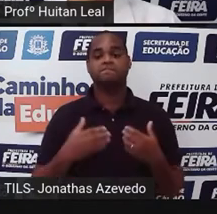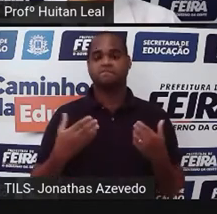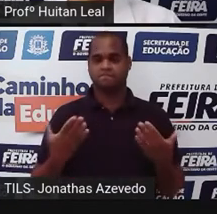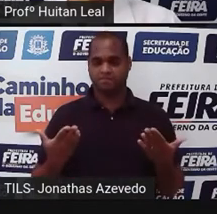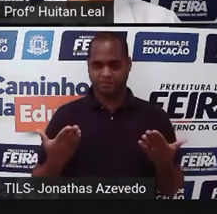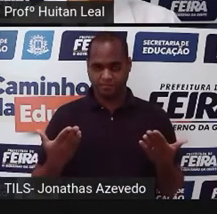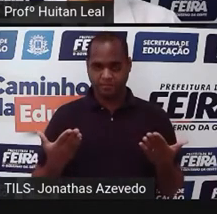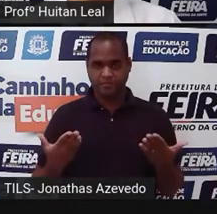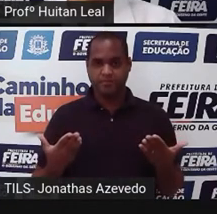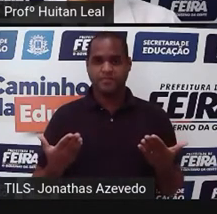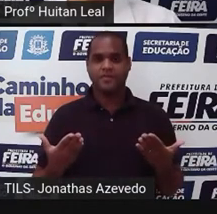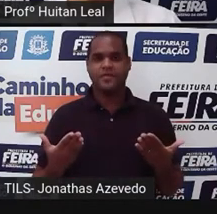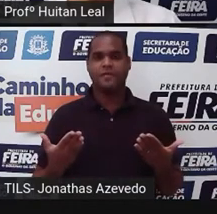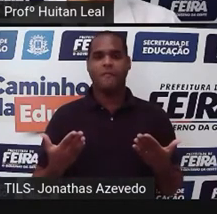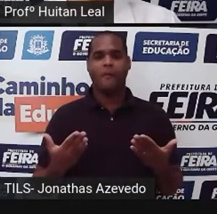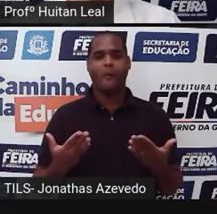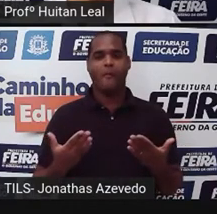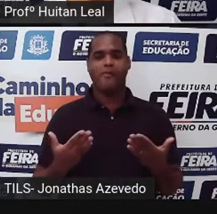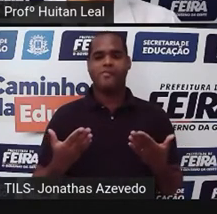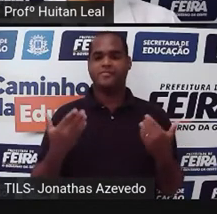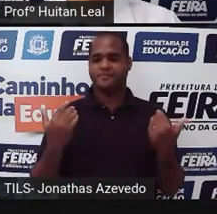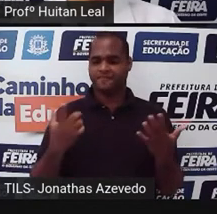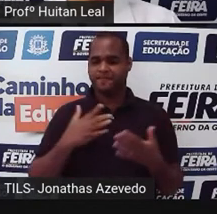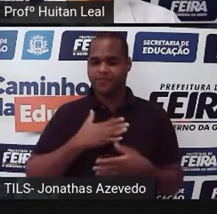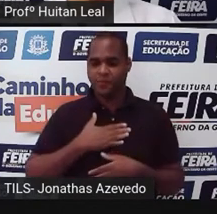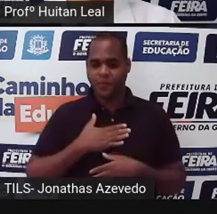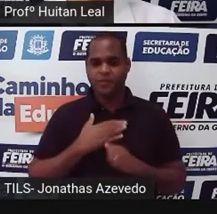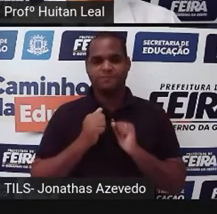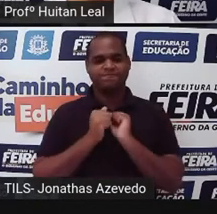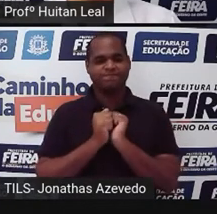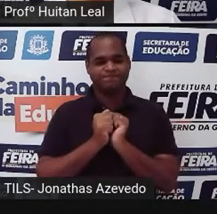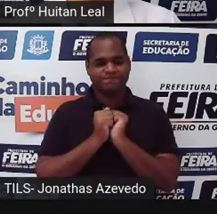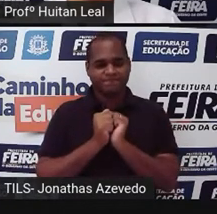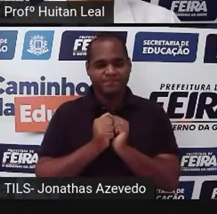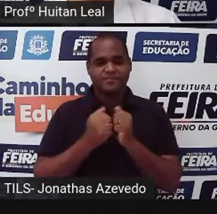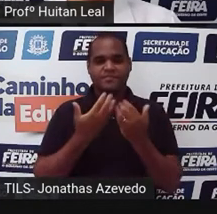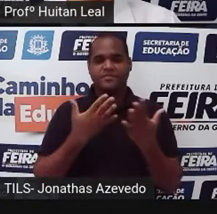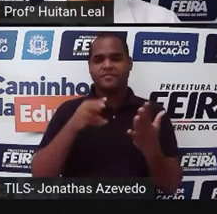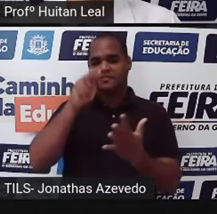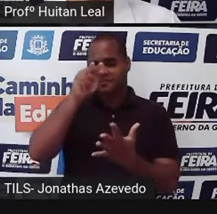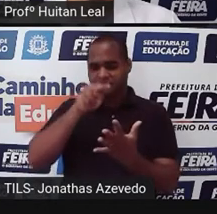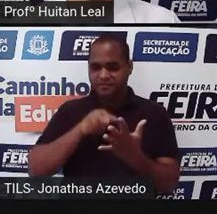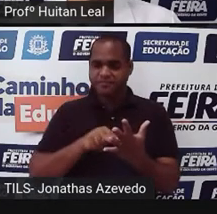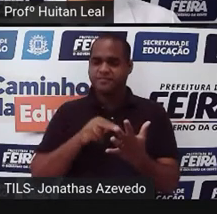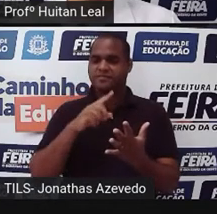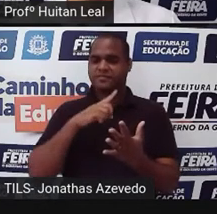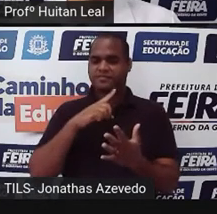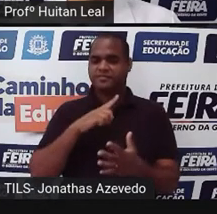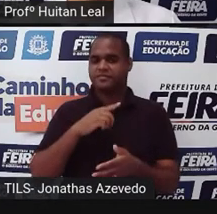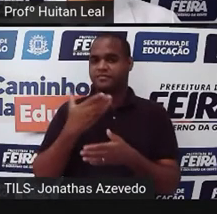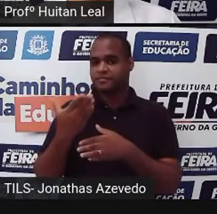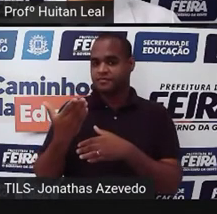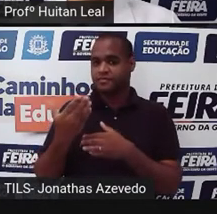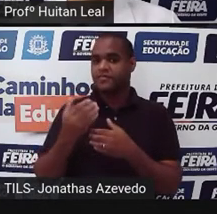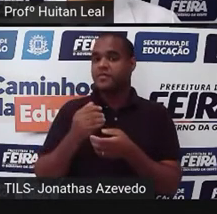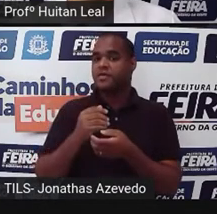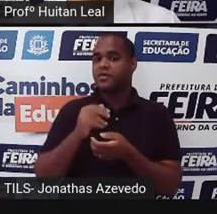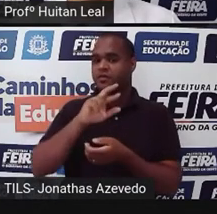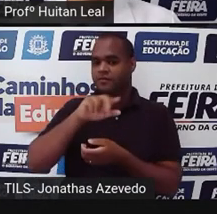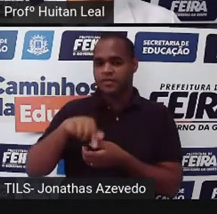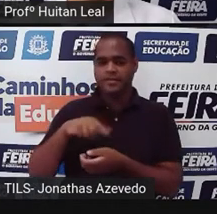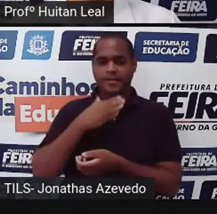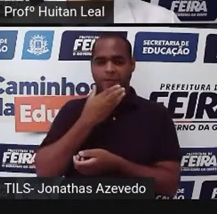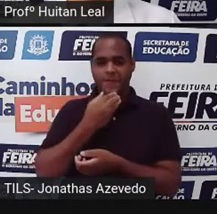Então, eu gostaria de, junto com vocês, ler agora a crônica de um dos maiores